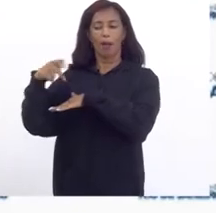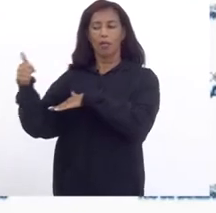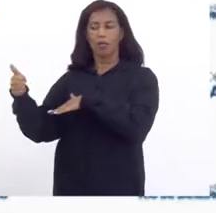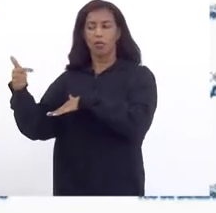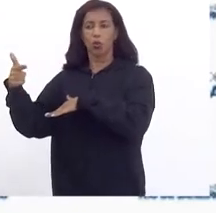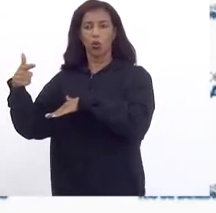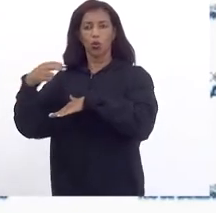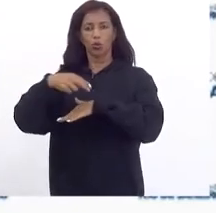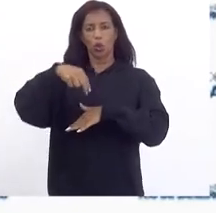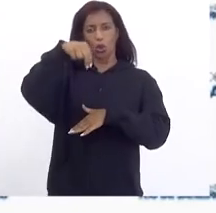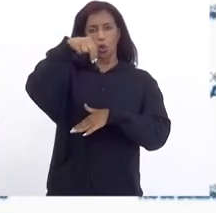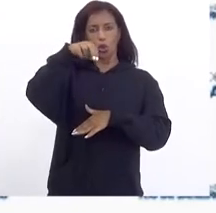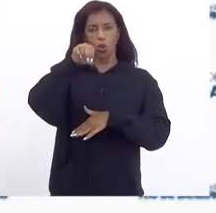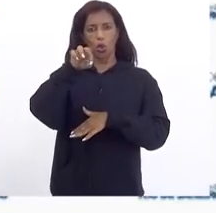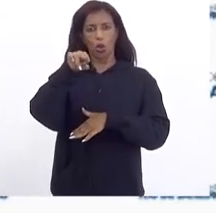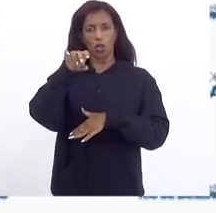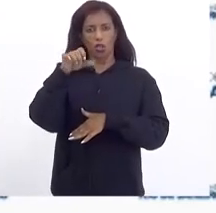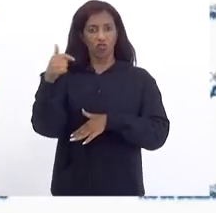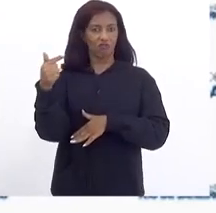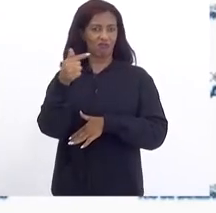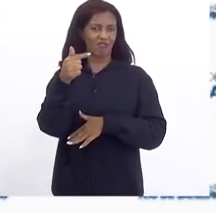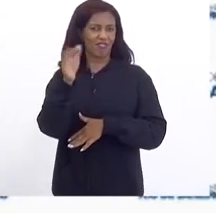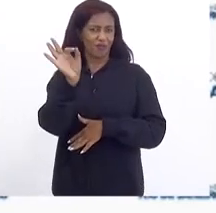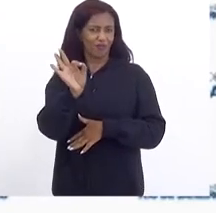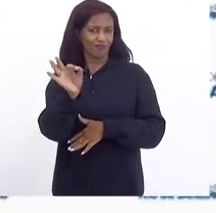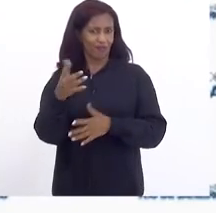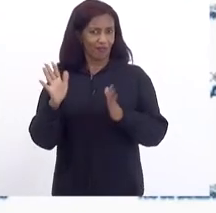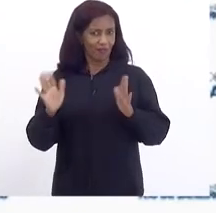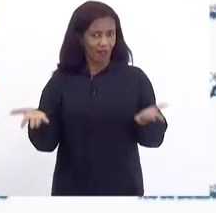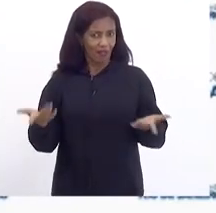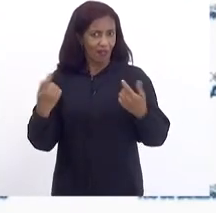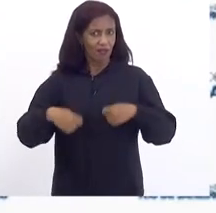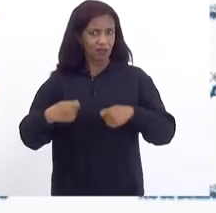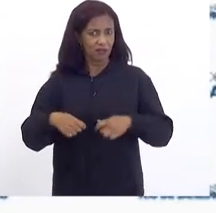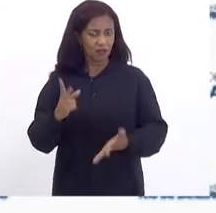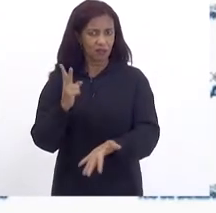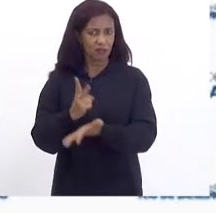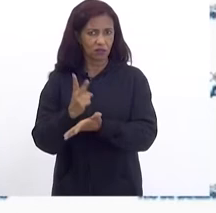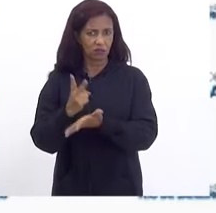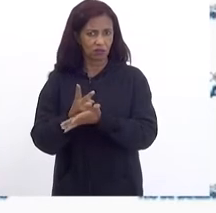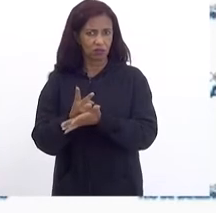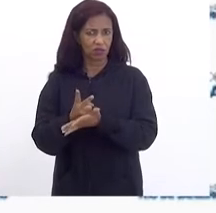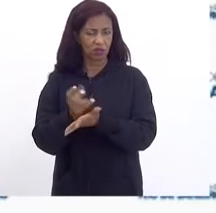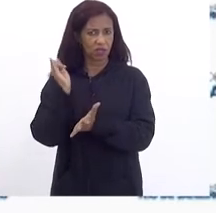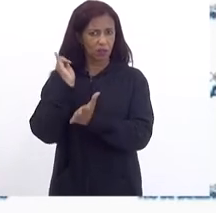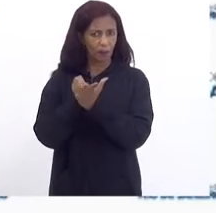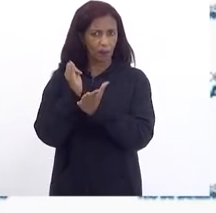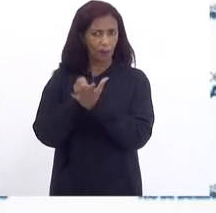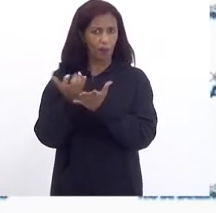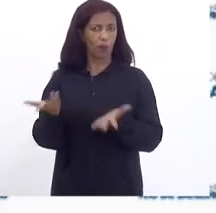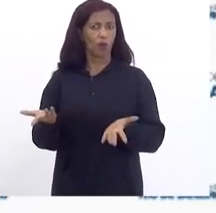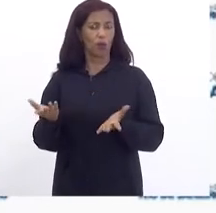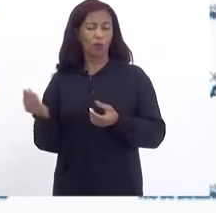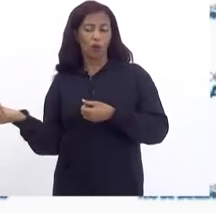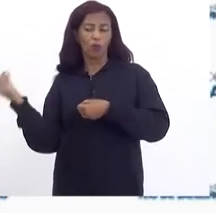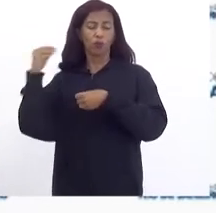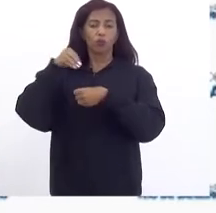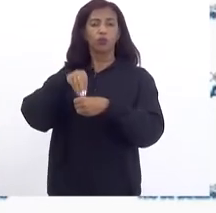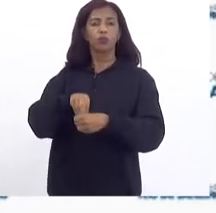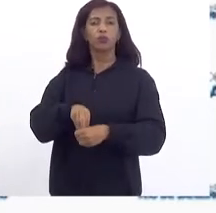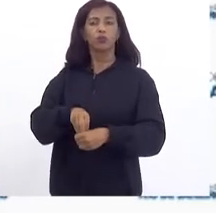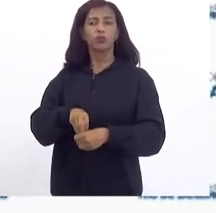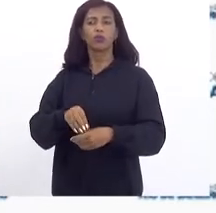7 E aí Há que se discutir Há necessidade De continuar Essa alíquota Porque quando ela Foi introduzida